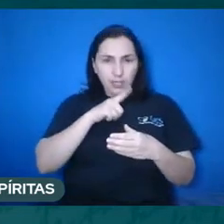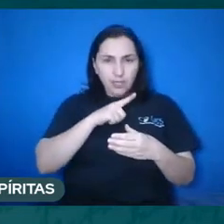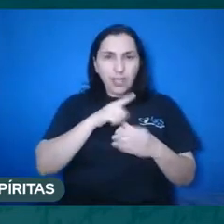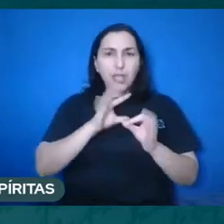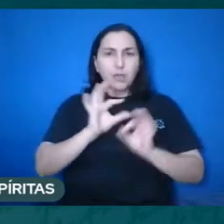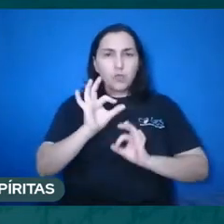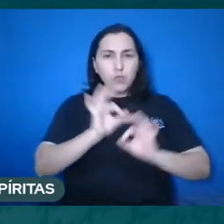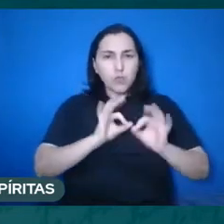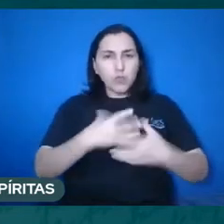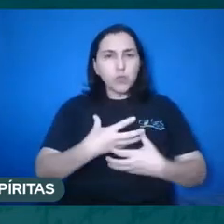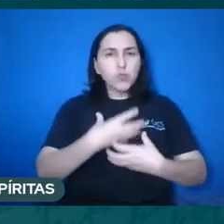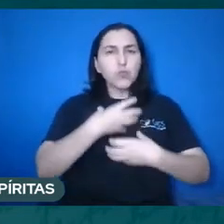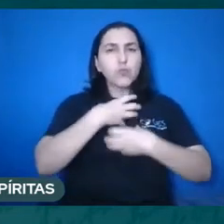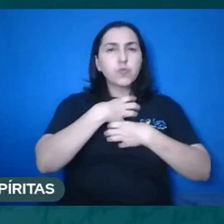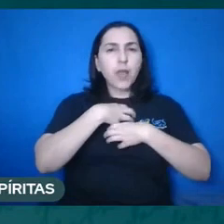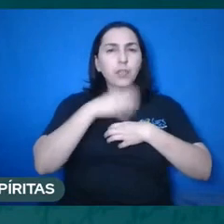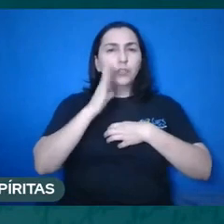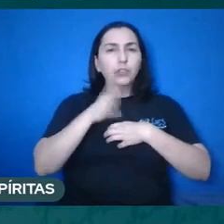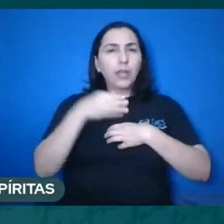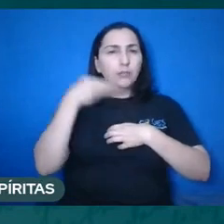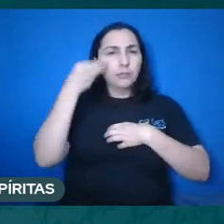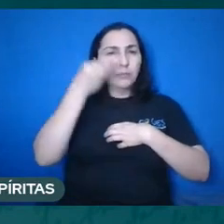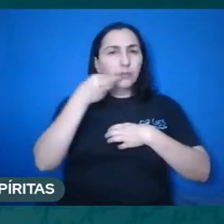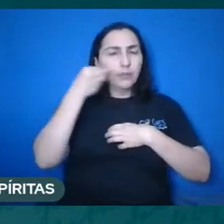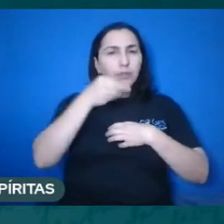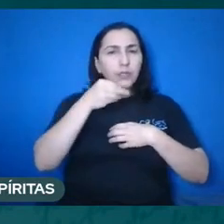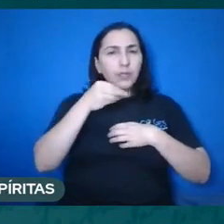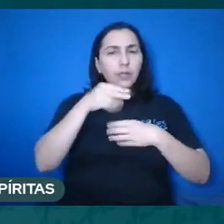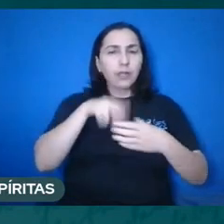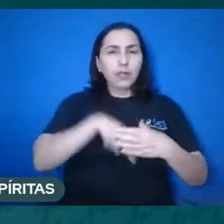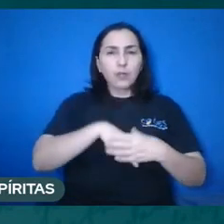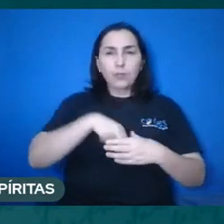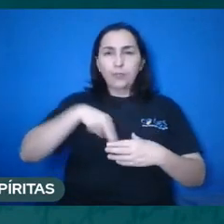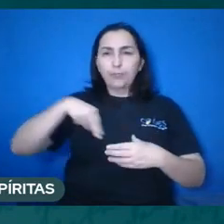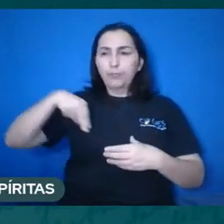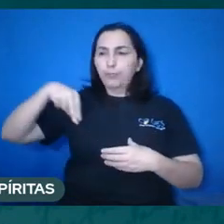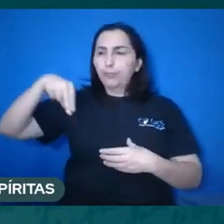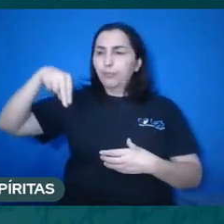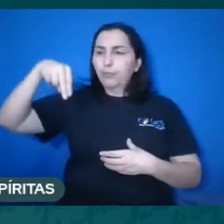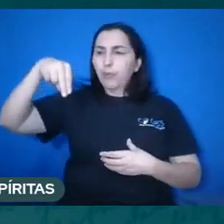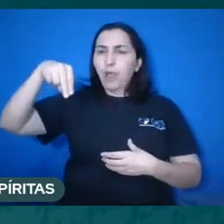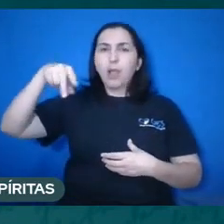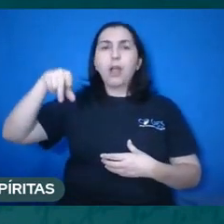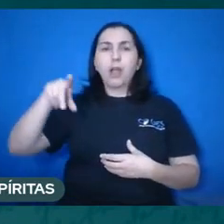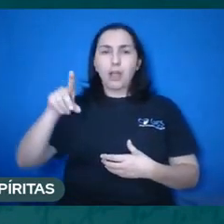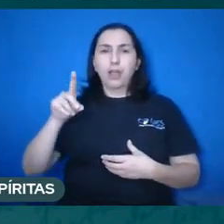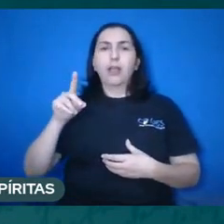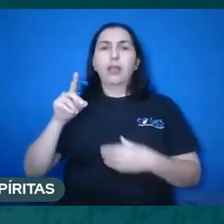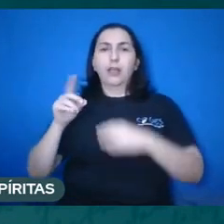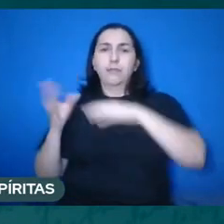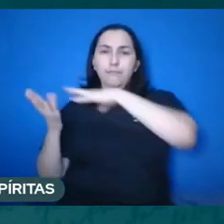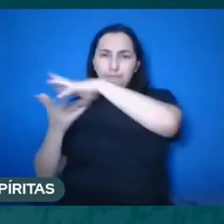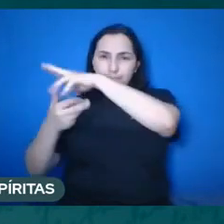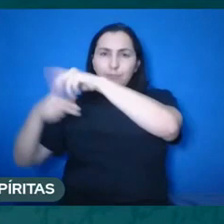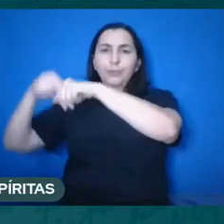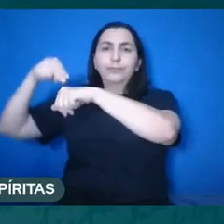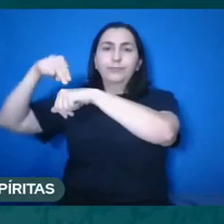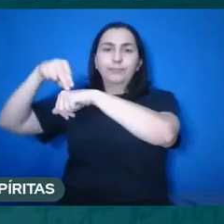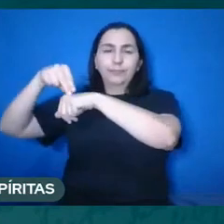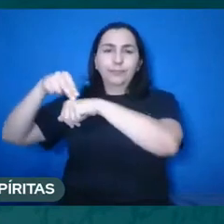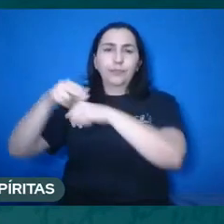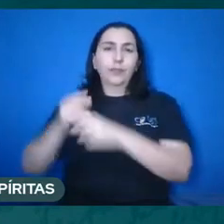sensações. se nós olharmos a questão 132 do livro dos Espíritos, nós veremos a mesma